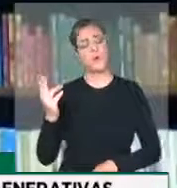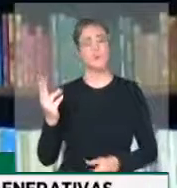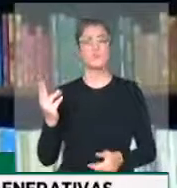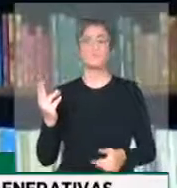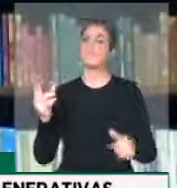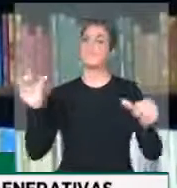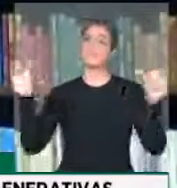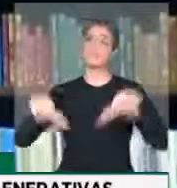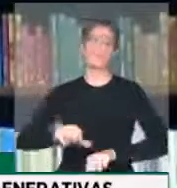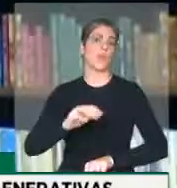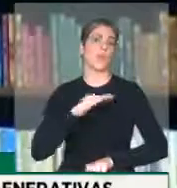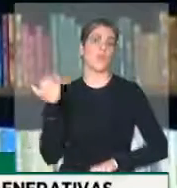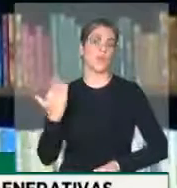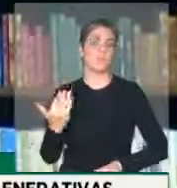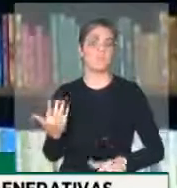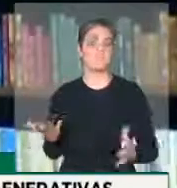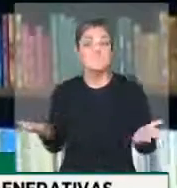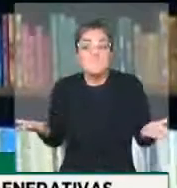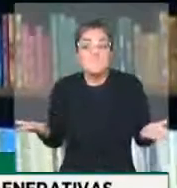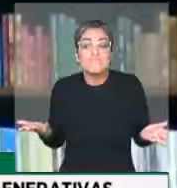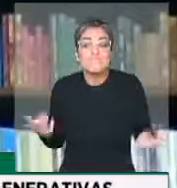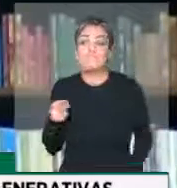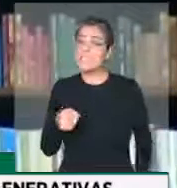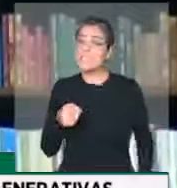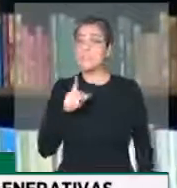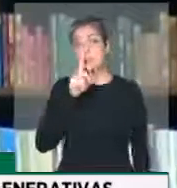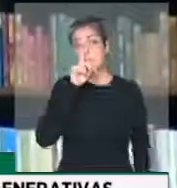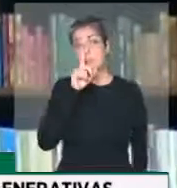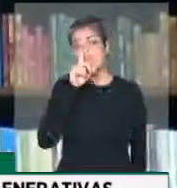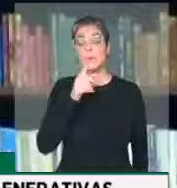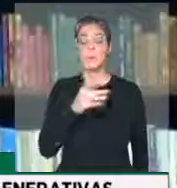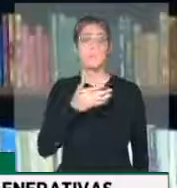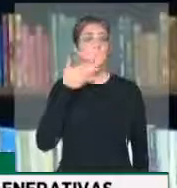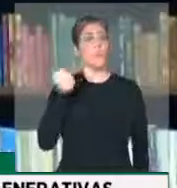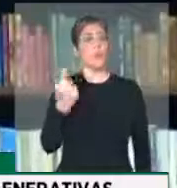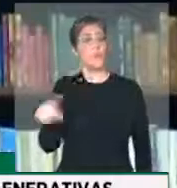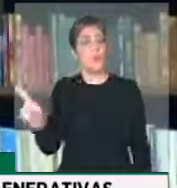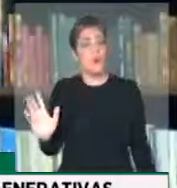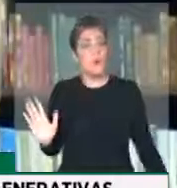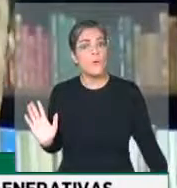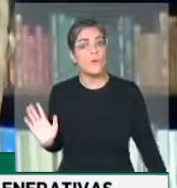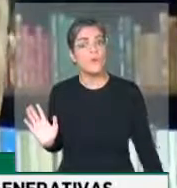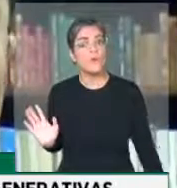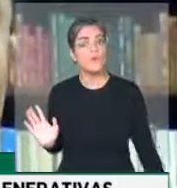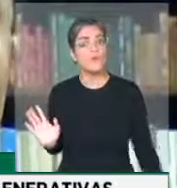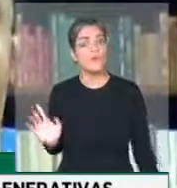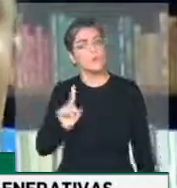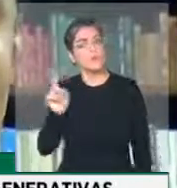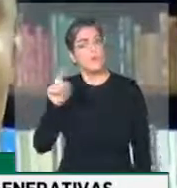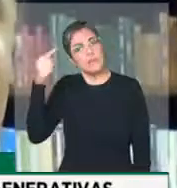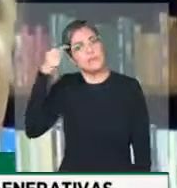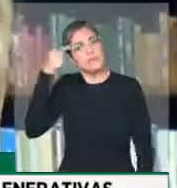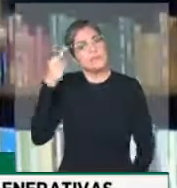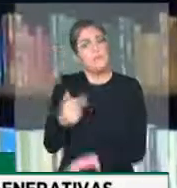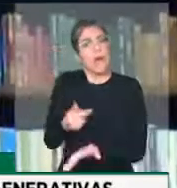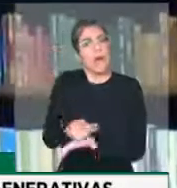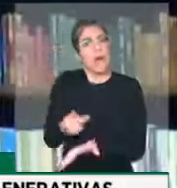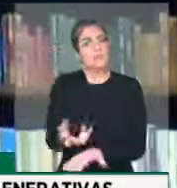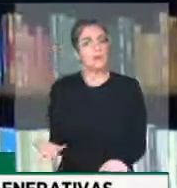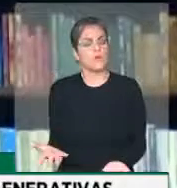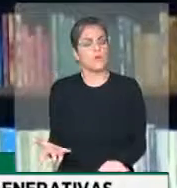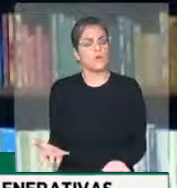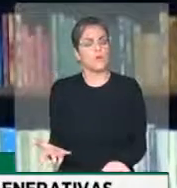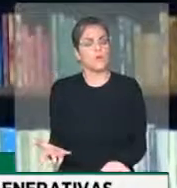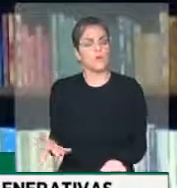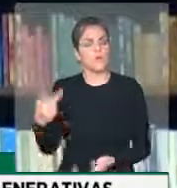Só isso já é suficiente para não administrá-la, não torná-la objeto, instrumento de política